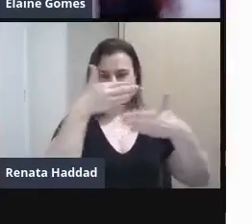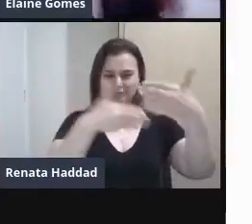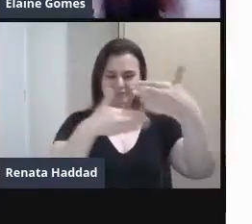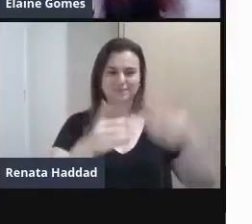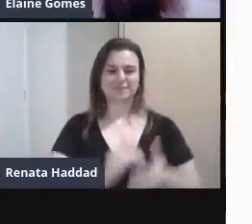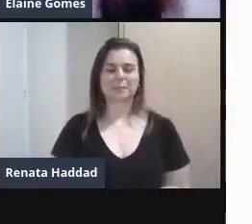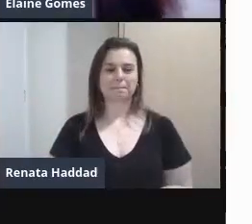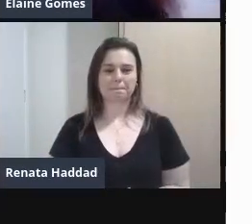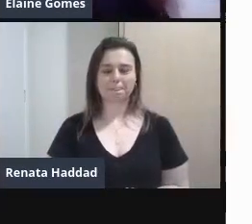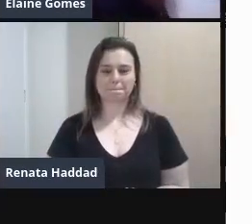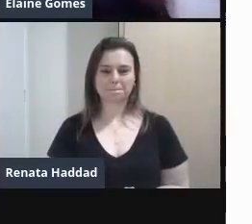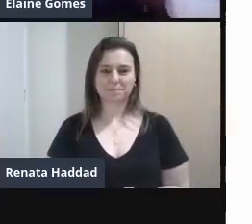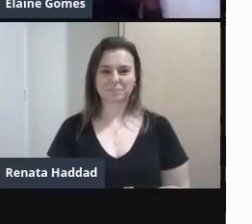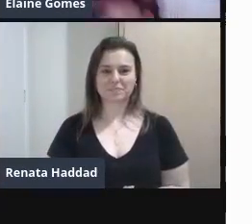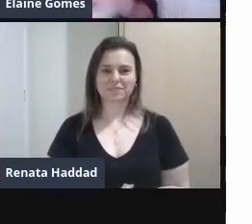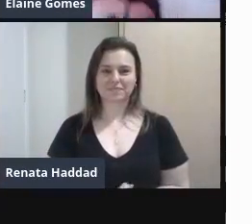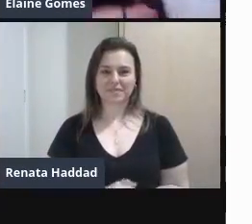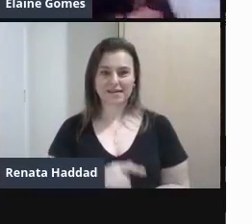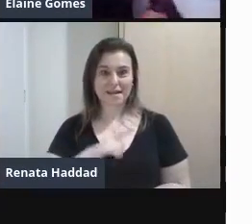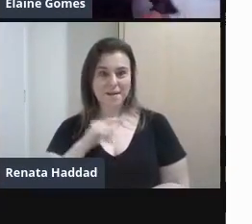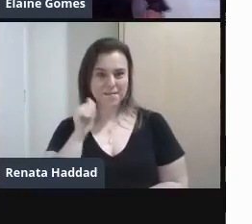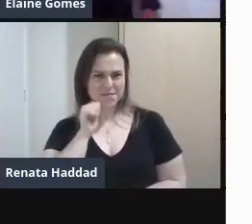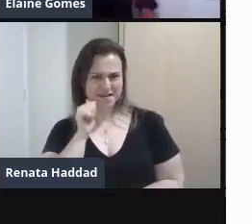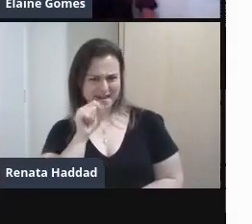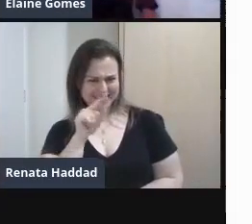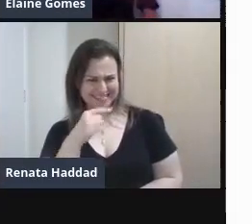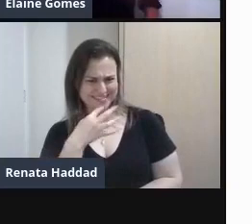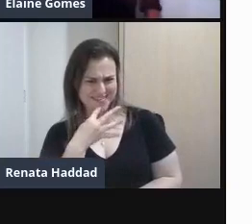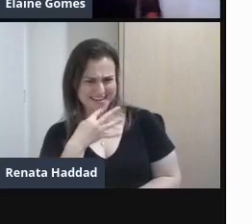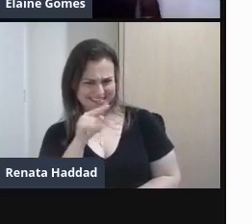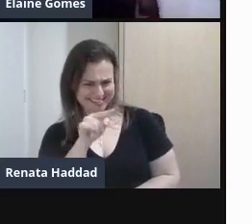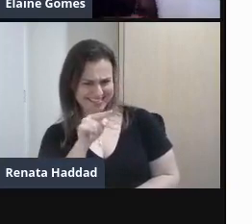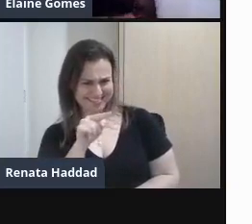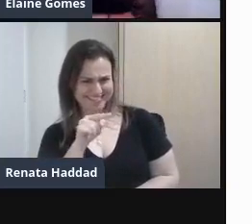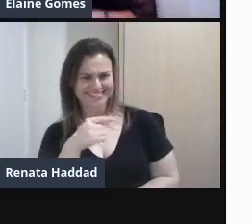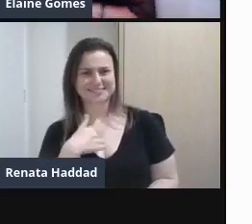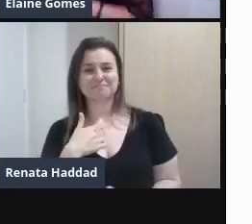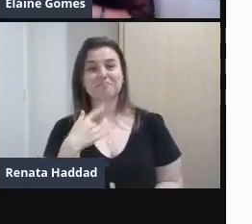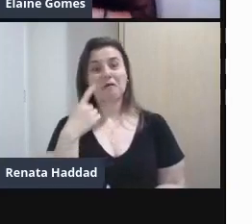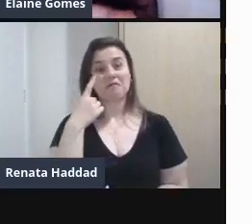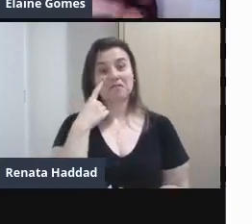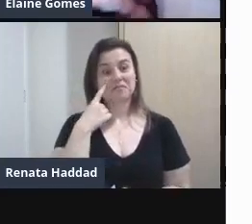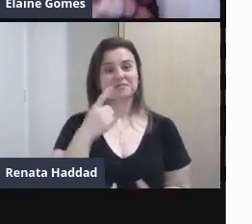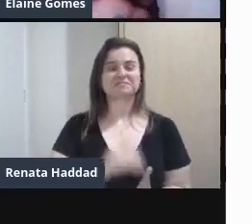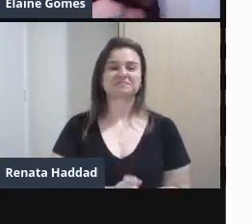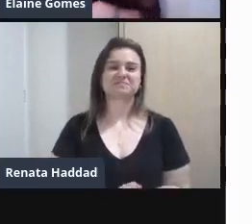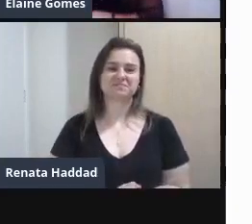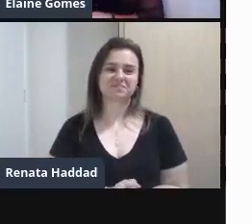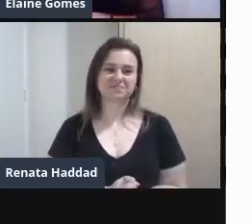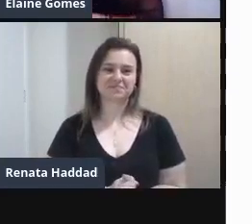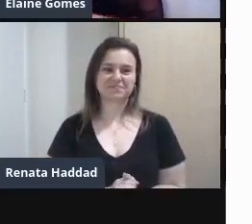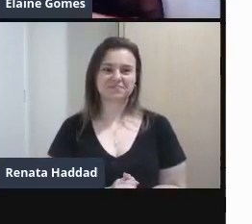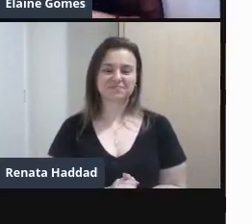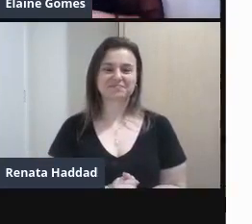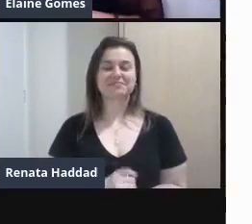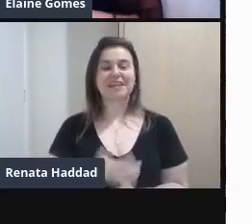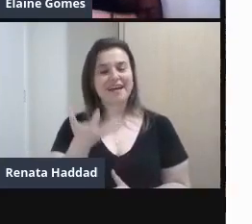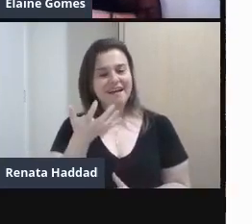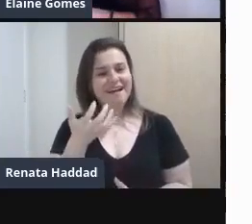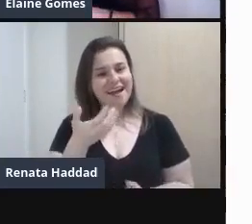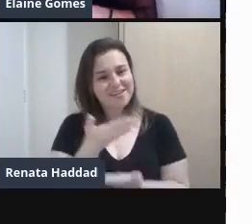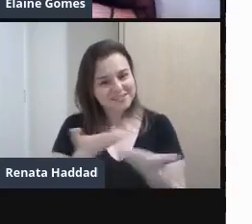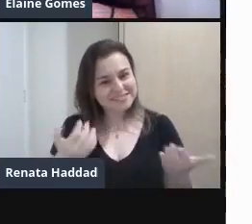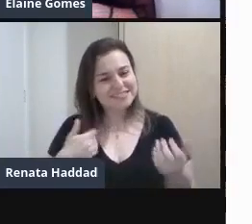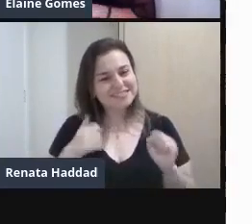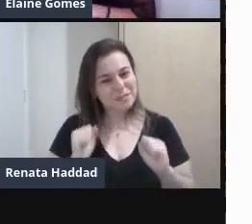Mulheres artistas E você conhece mulheres artistas, gente? Vamos contando aqui Conto com a participação de vocês também Vocês